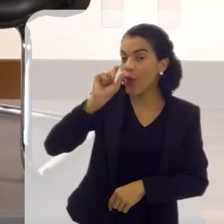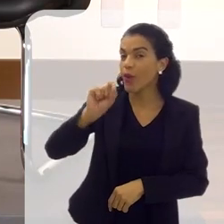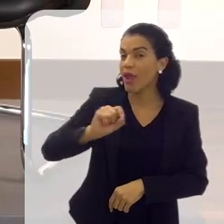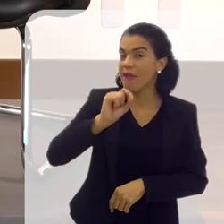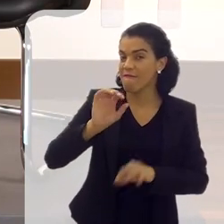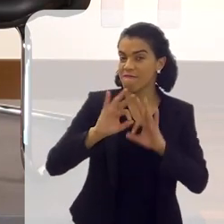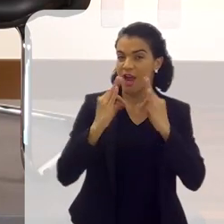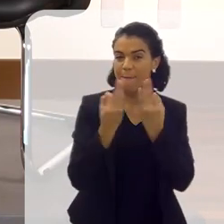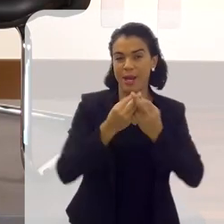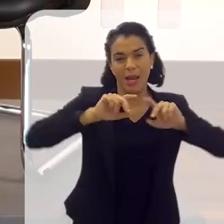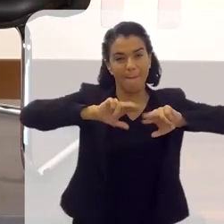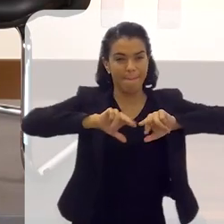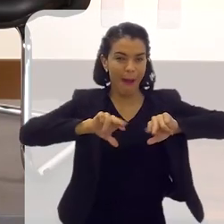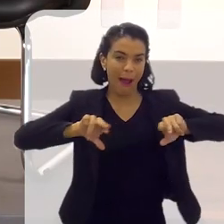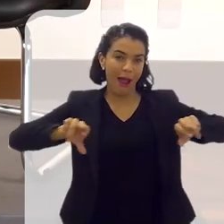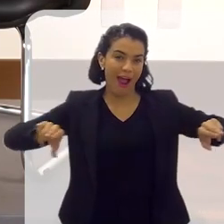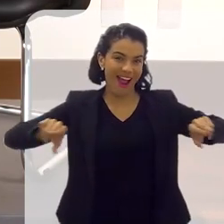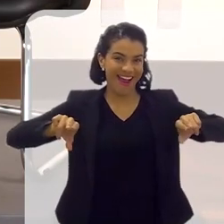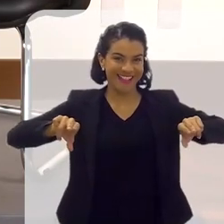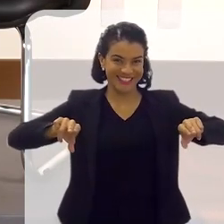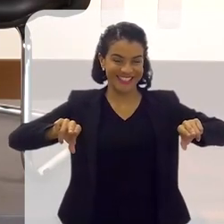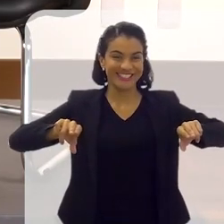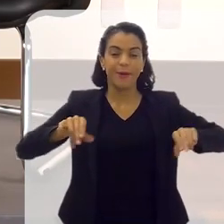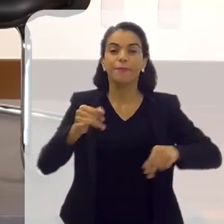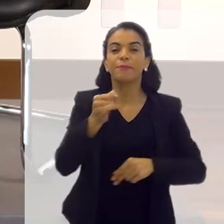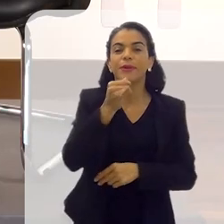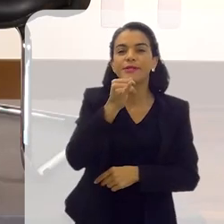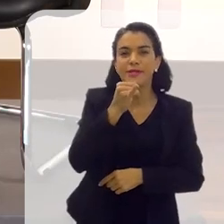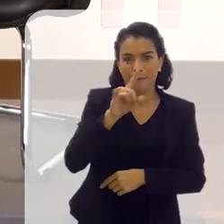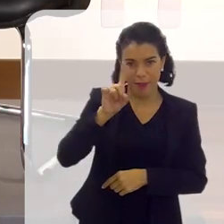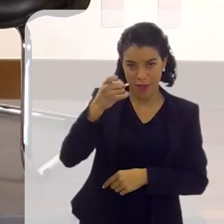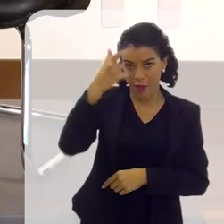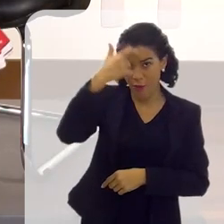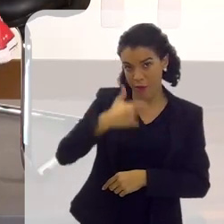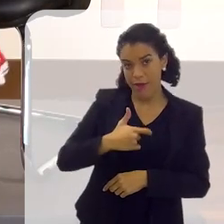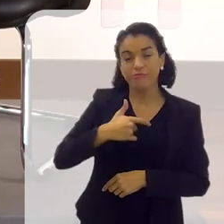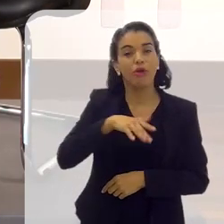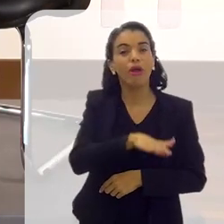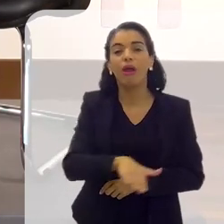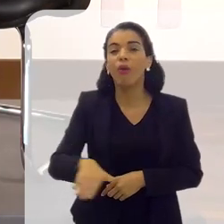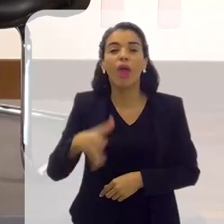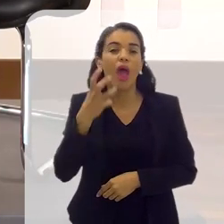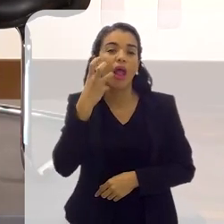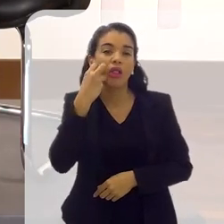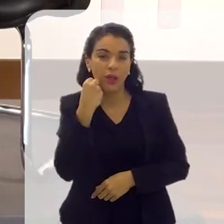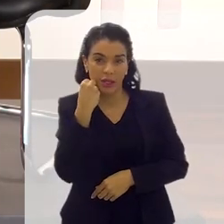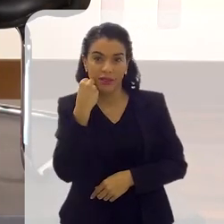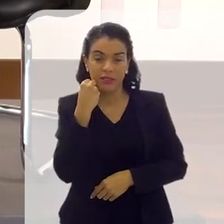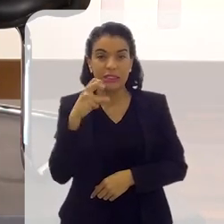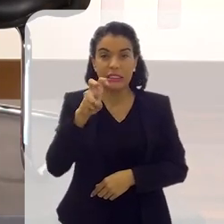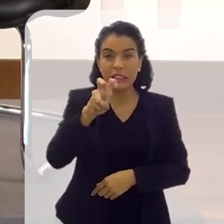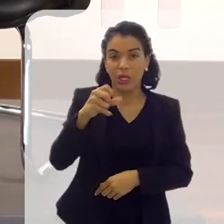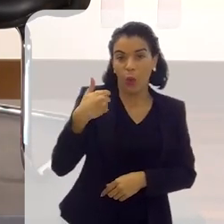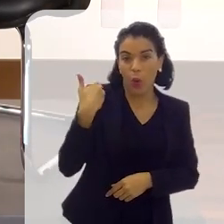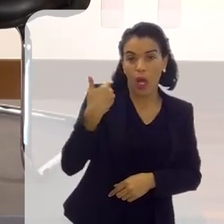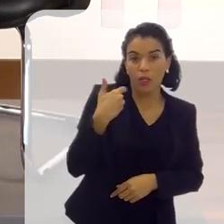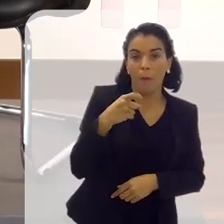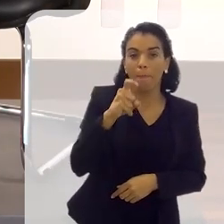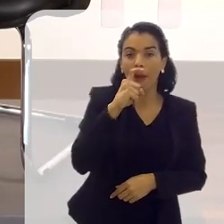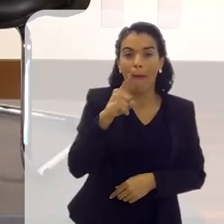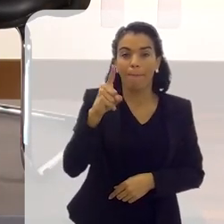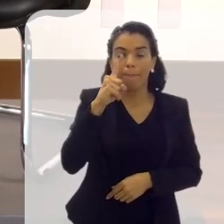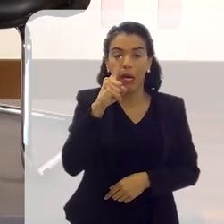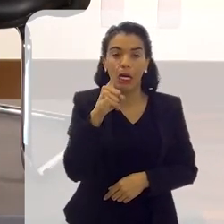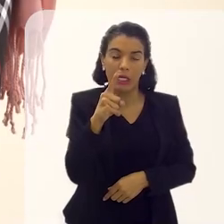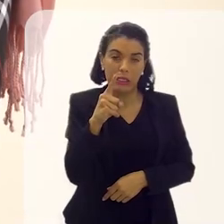famílias diferentes e crianças. Por exemplo, eu fui uma criança adotada. Aos cinco anos de idade, eu perdi